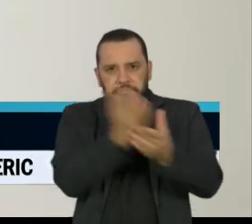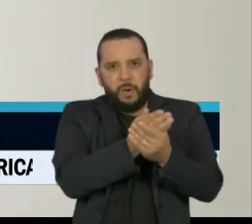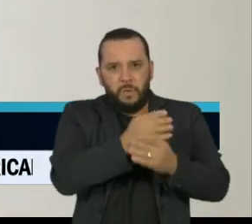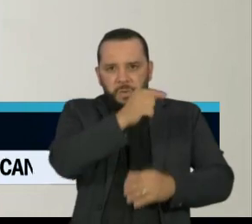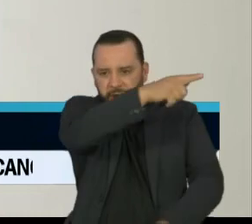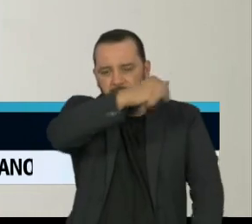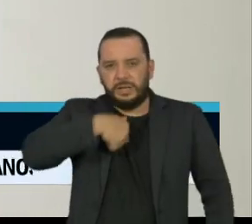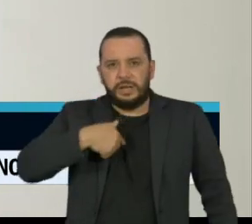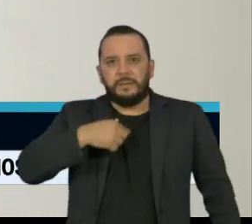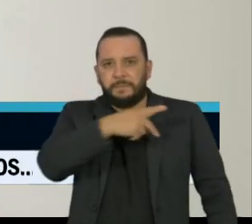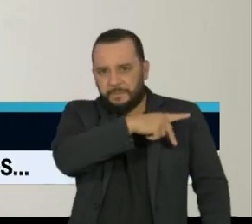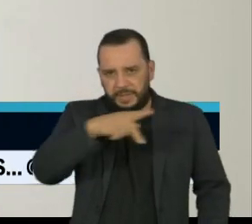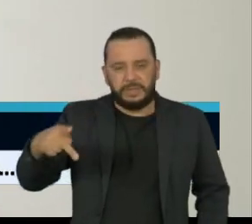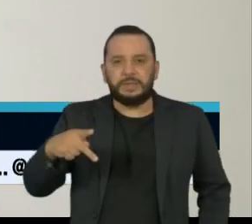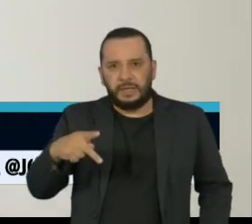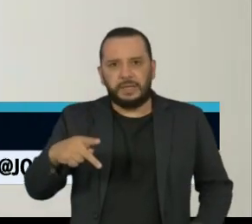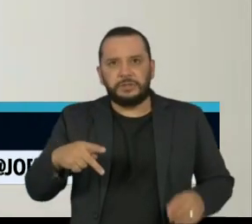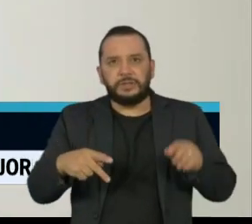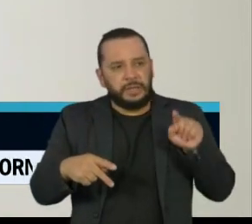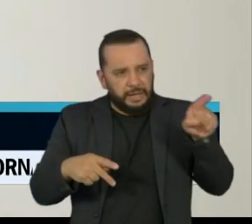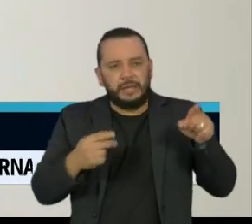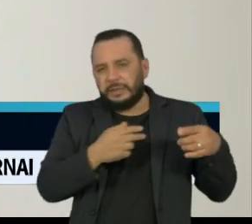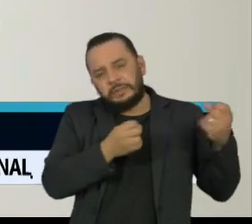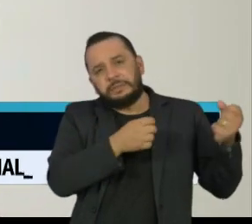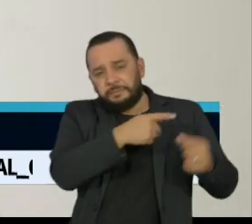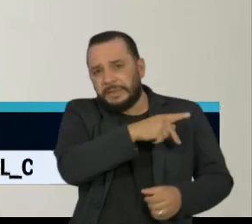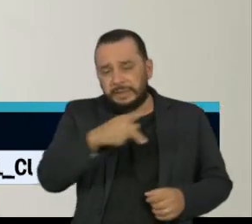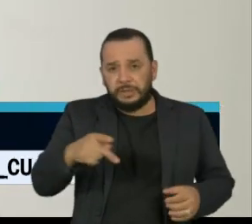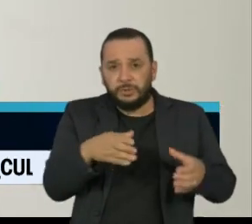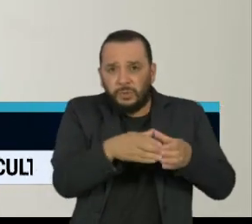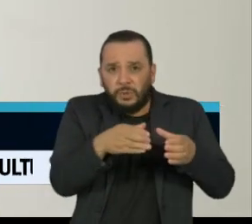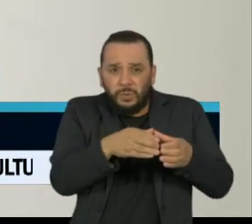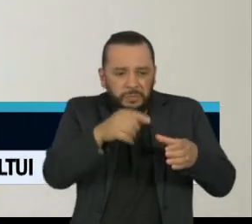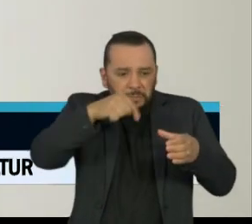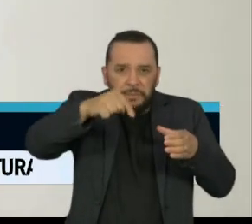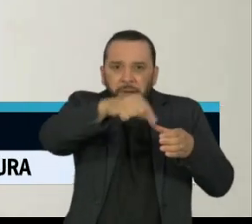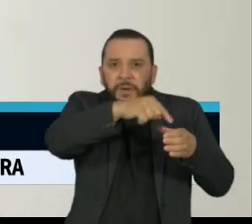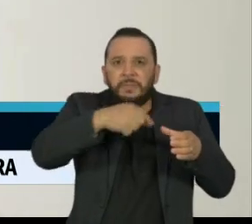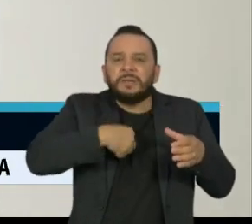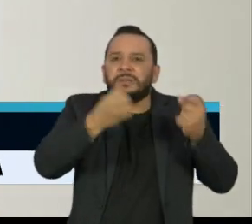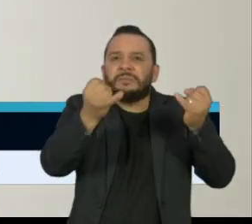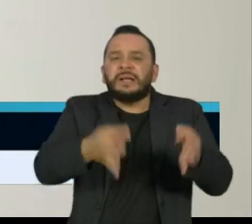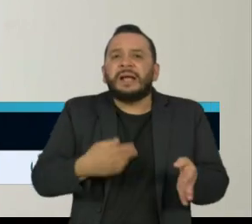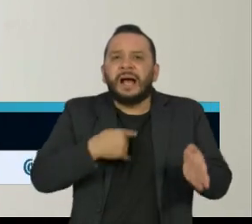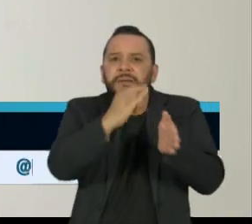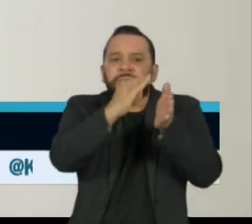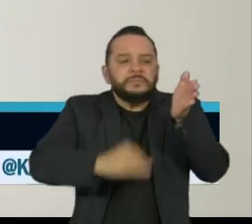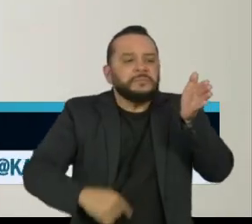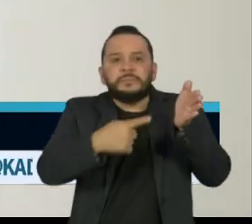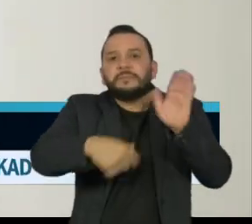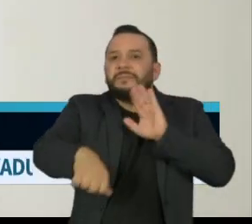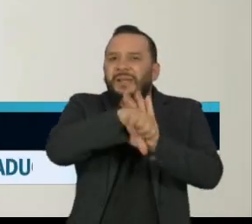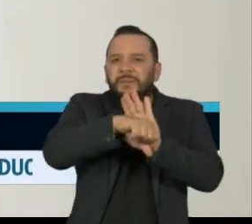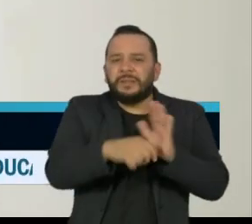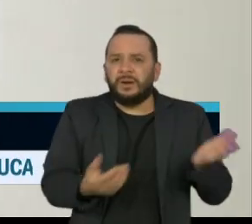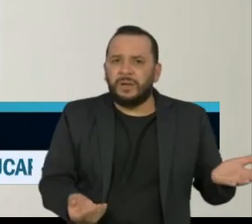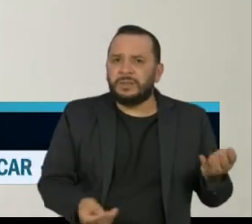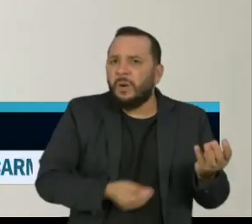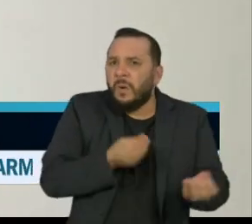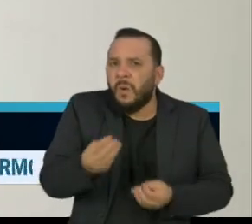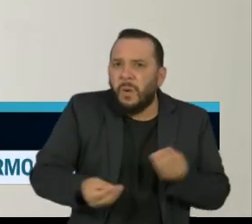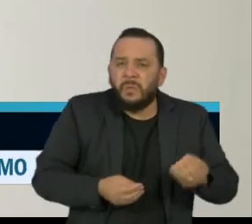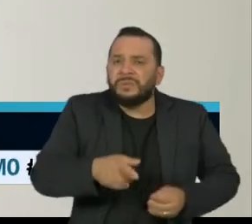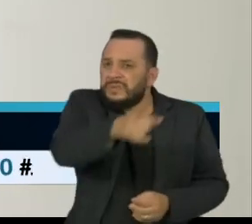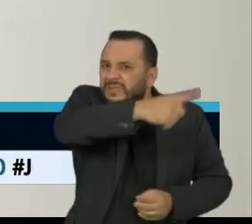da comissão, para que ele nos dê explicações a respeito dessa lista criminosa e de endossar uma